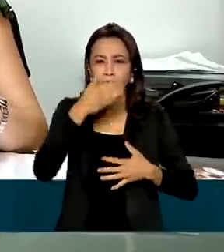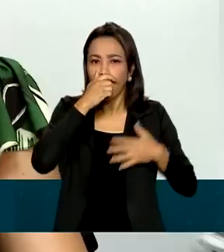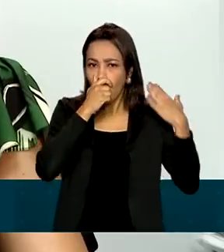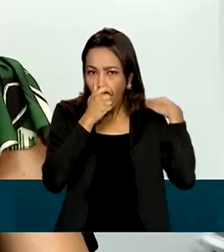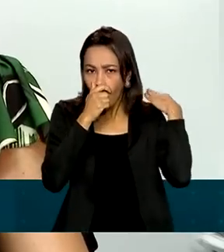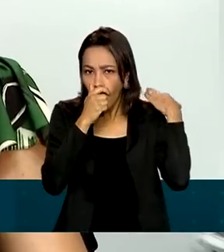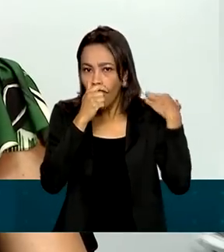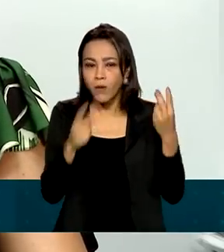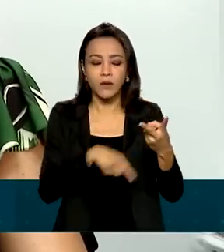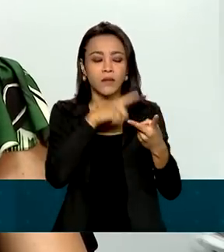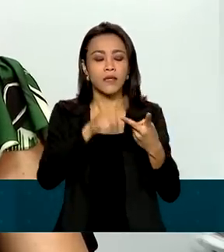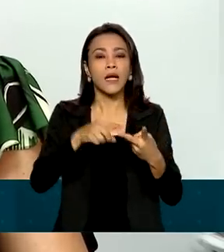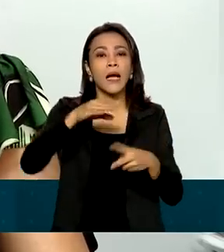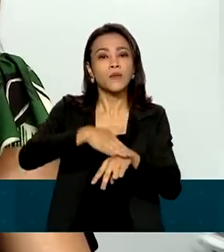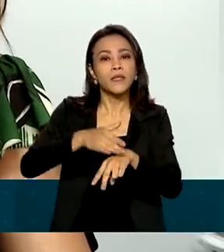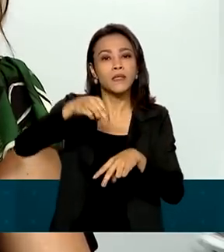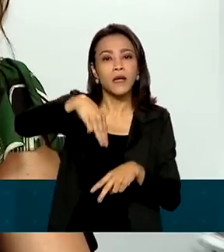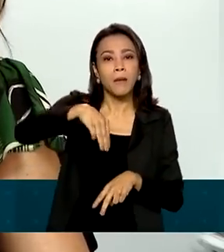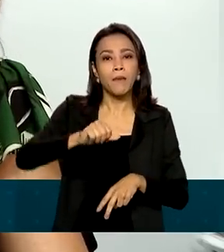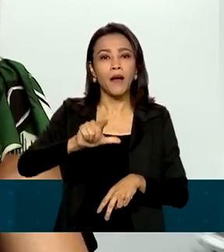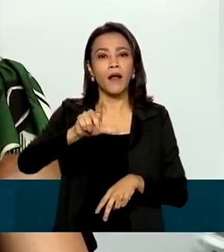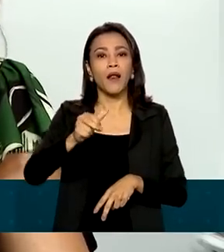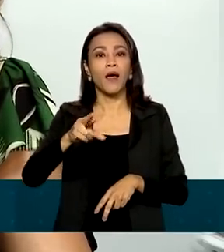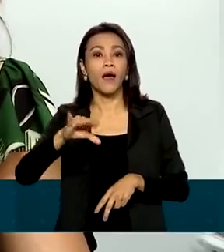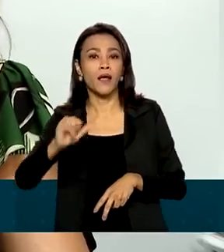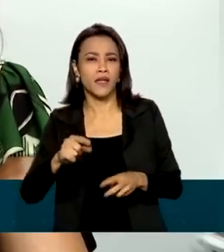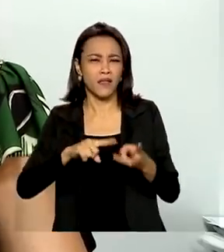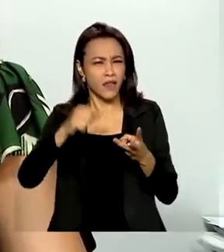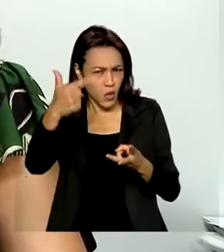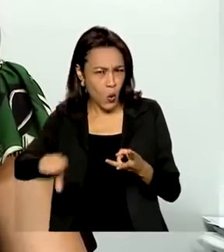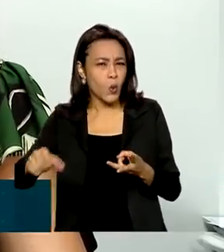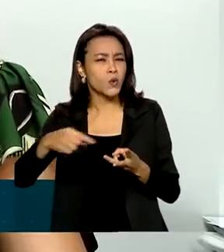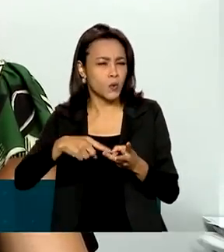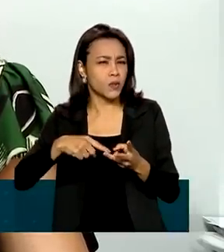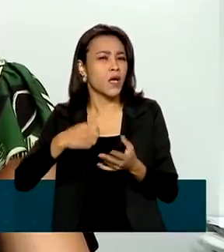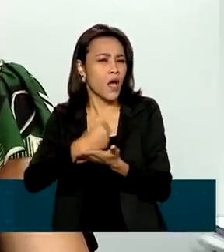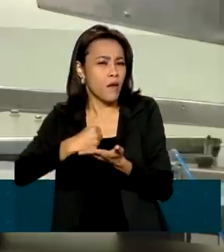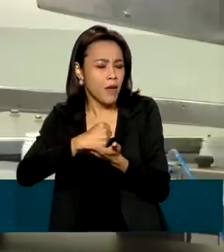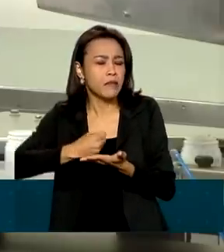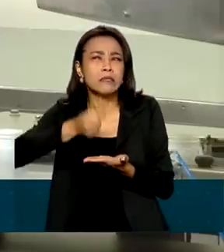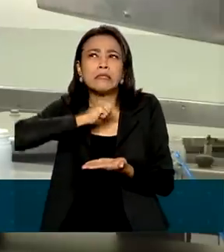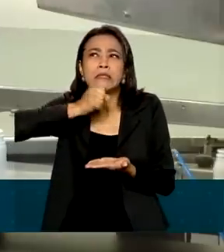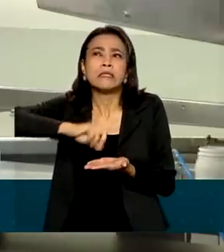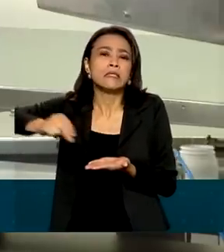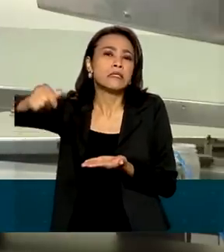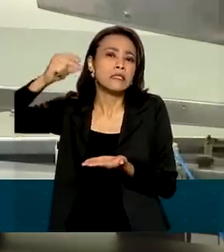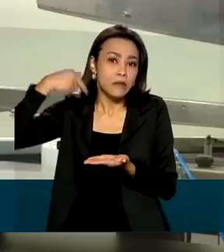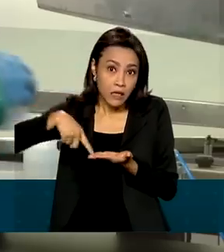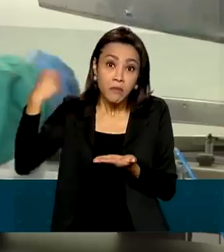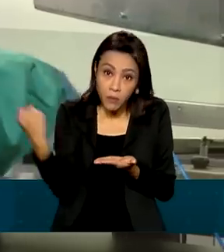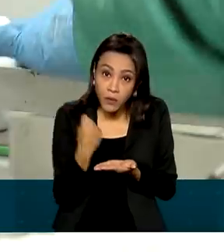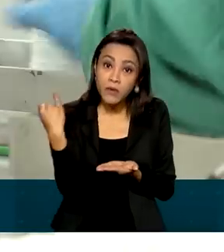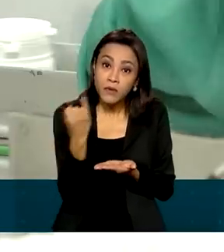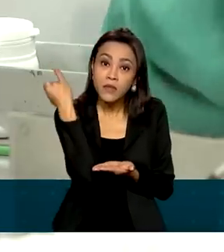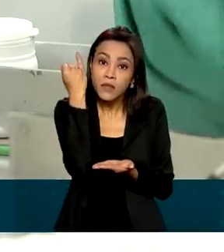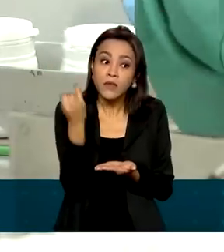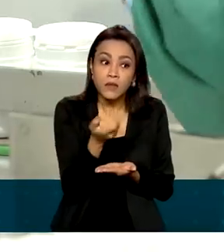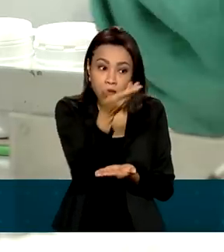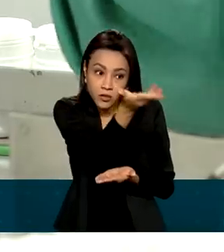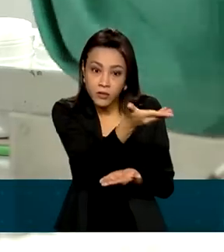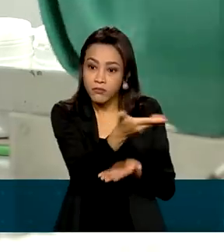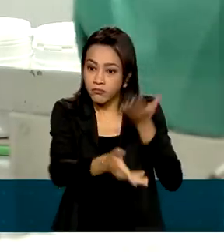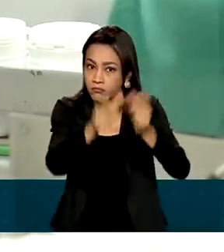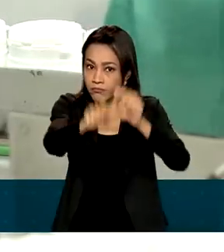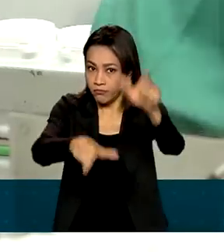malária. Nós temos medicamentos mais antigos, que são utilizados ainda, são necessários para a população. E temos também medicamentos de